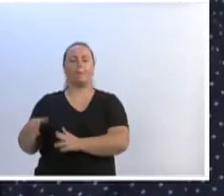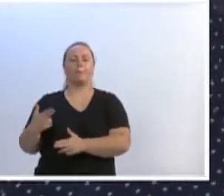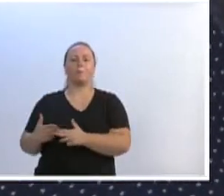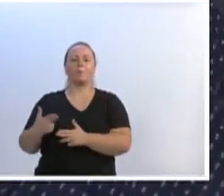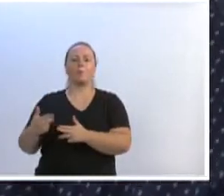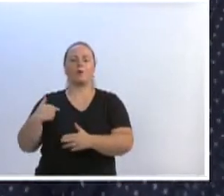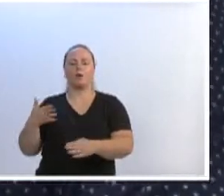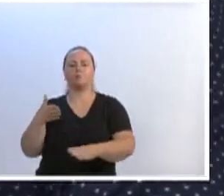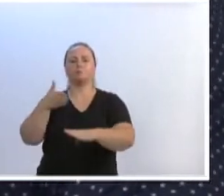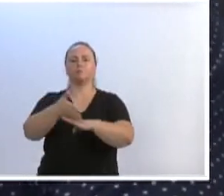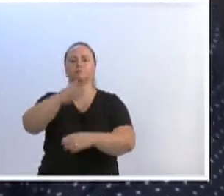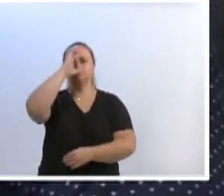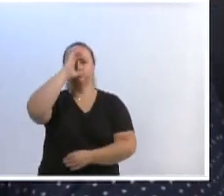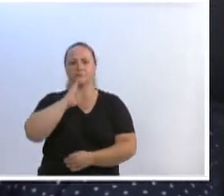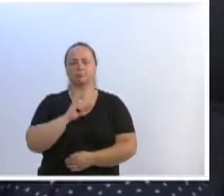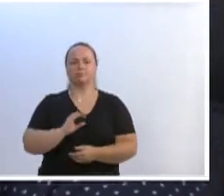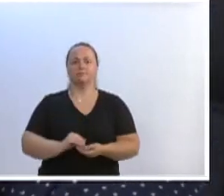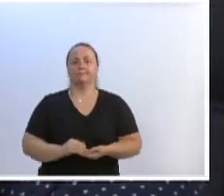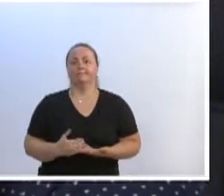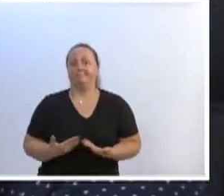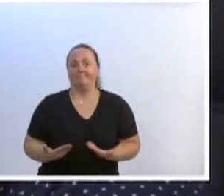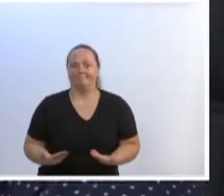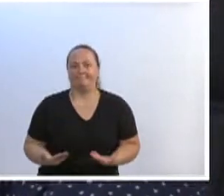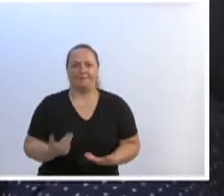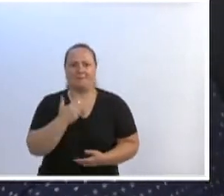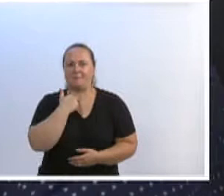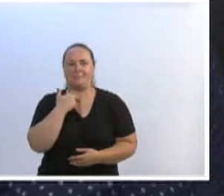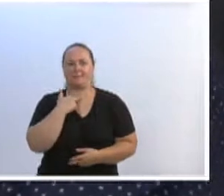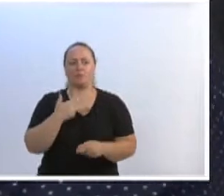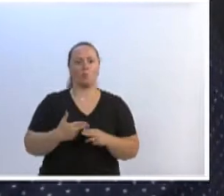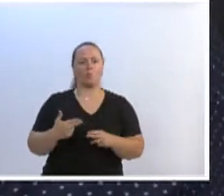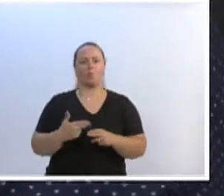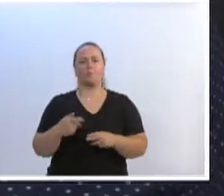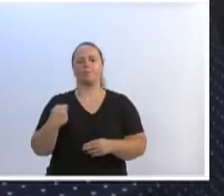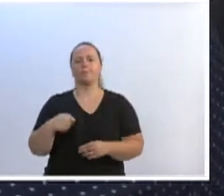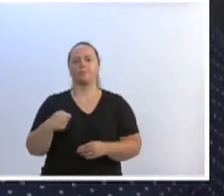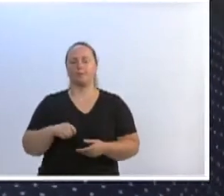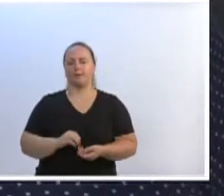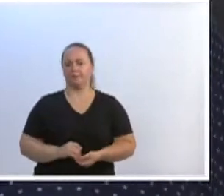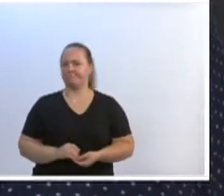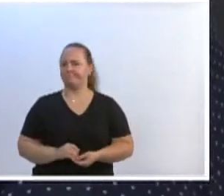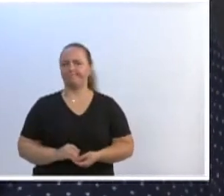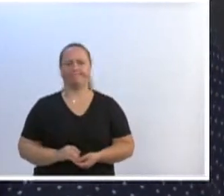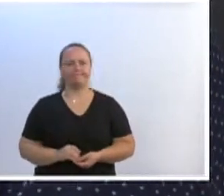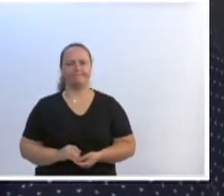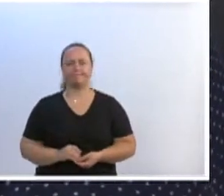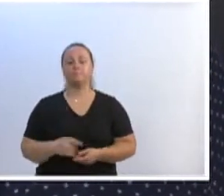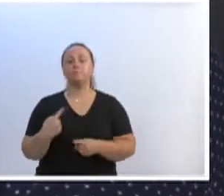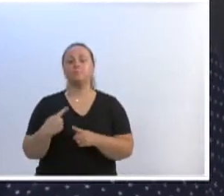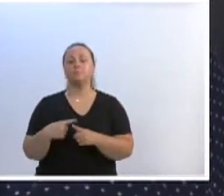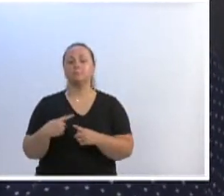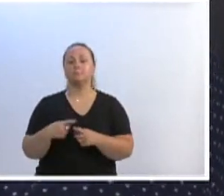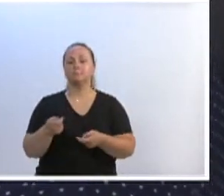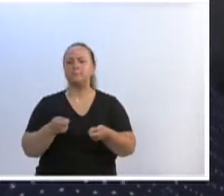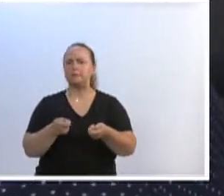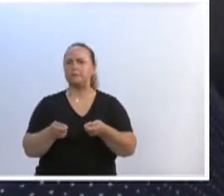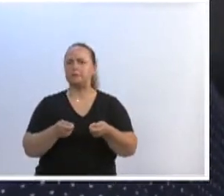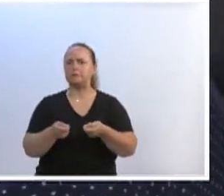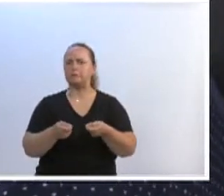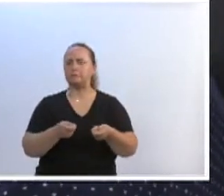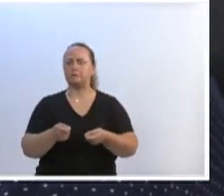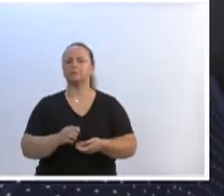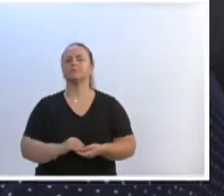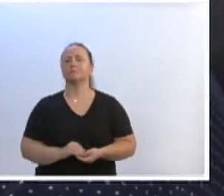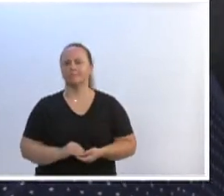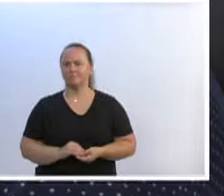nós tínhamos acesso a todas as dependências do Congresso. Mas nós não somos, porque nós economizamos aqui, vereadorito, para não